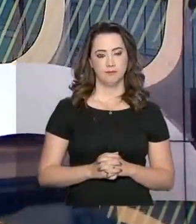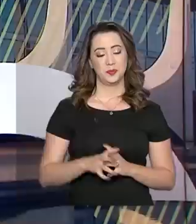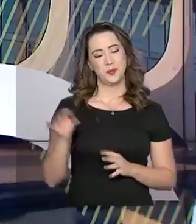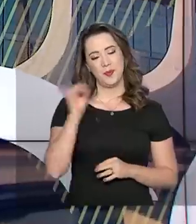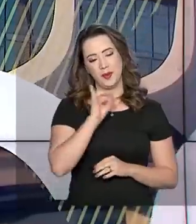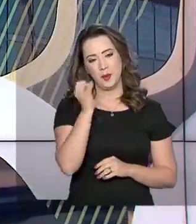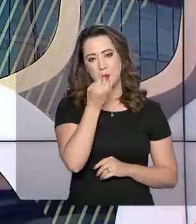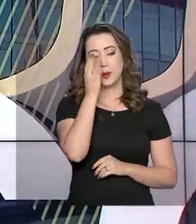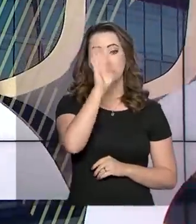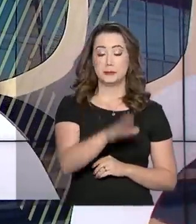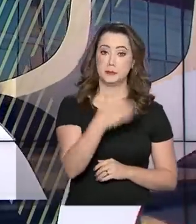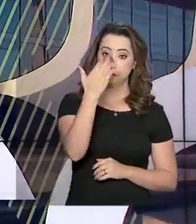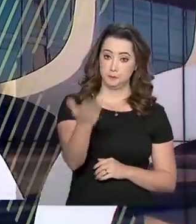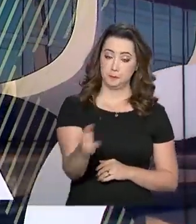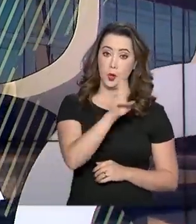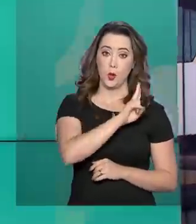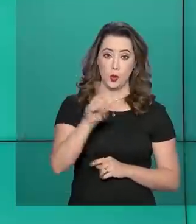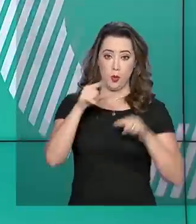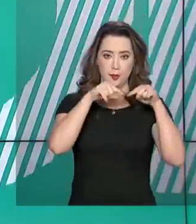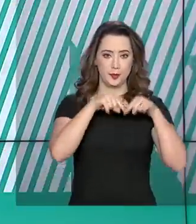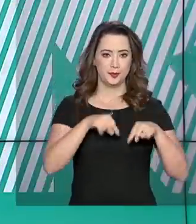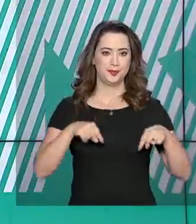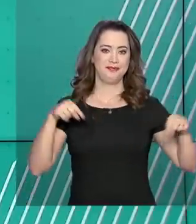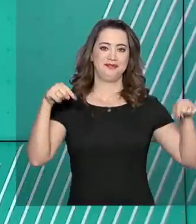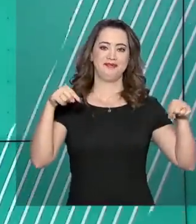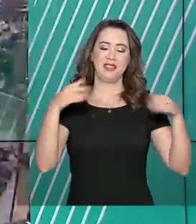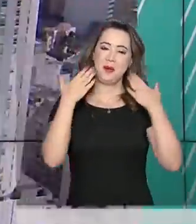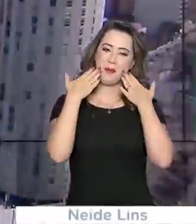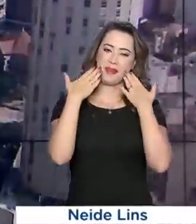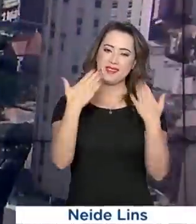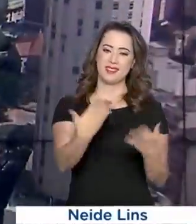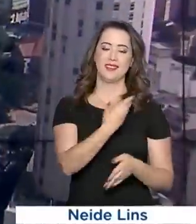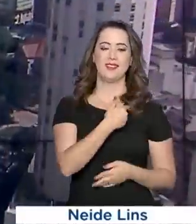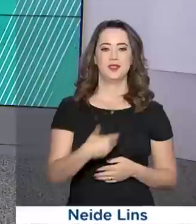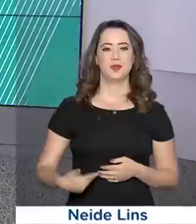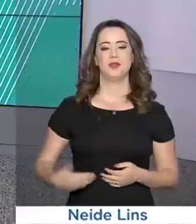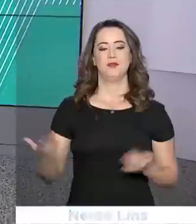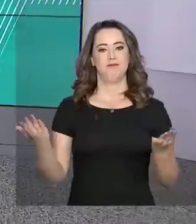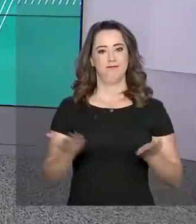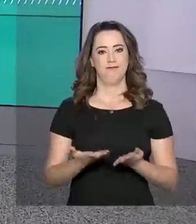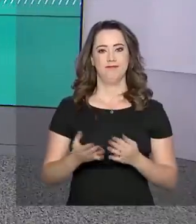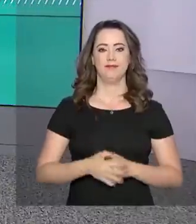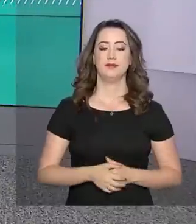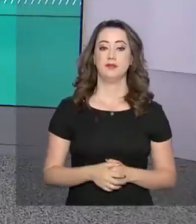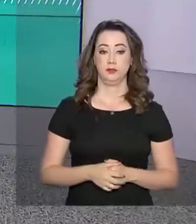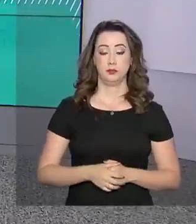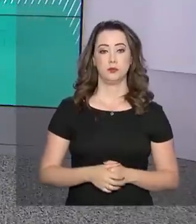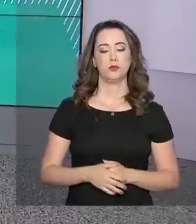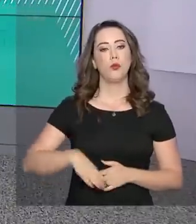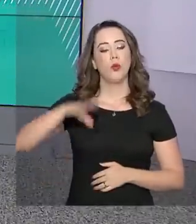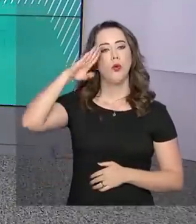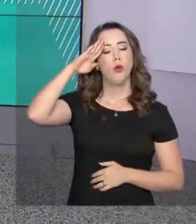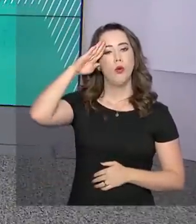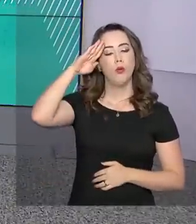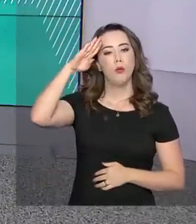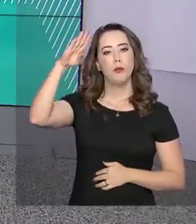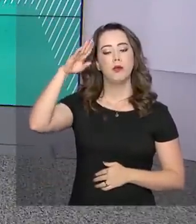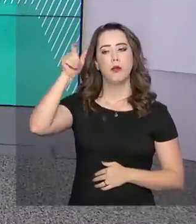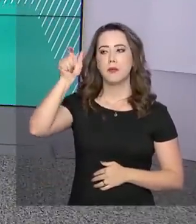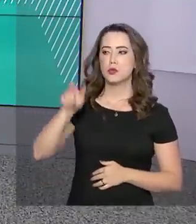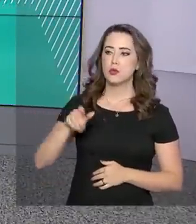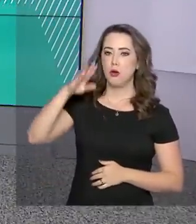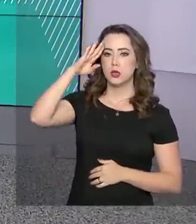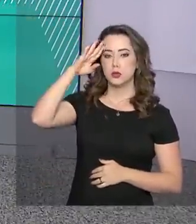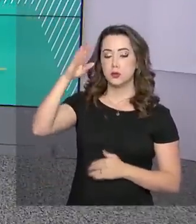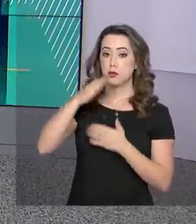Olá, boa tarde para você. Eu sou Roberto Camargo e está no ar o governo agora. Um militar da aeronáutica foi detido no